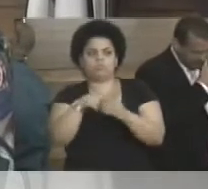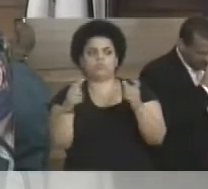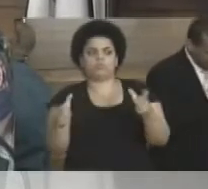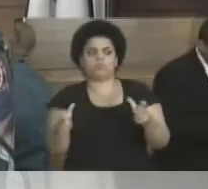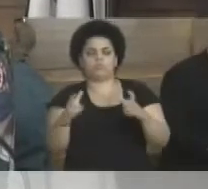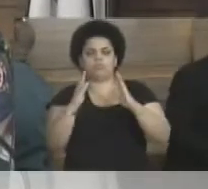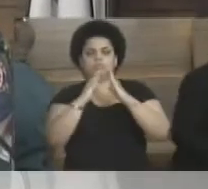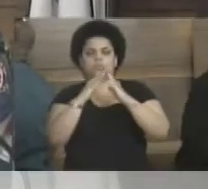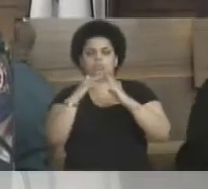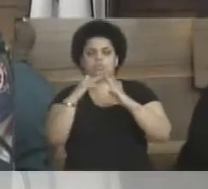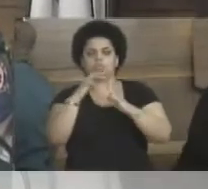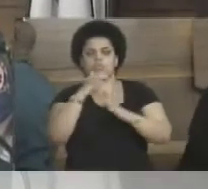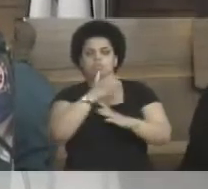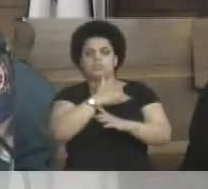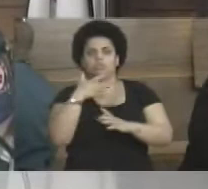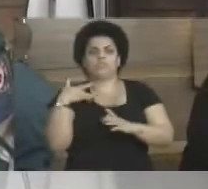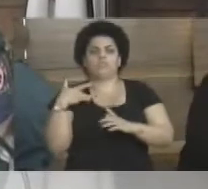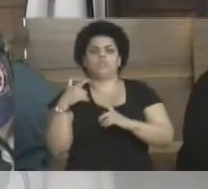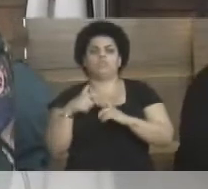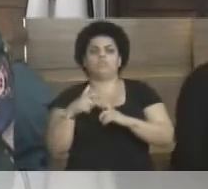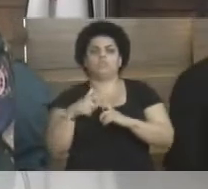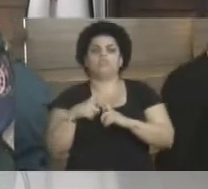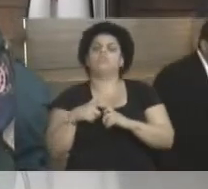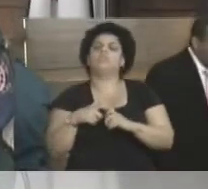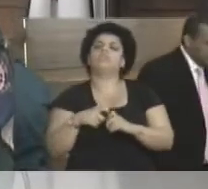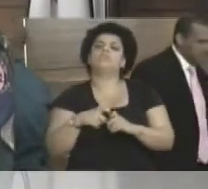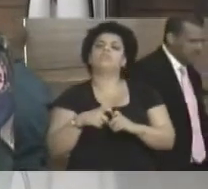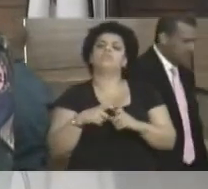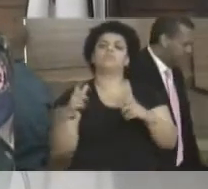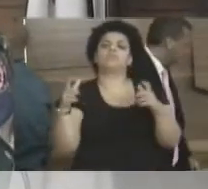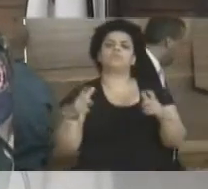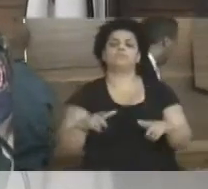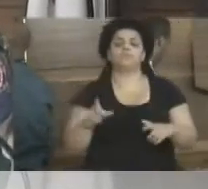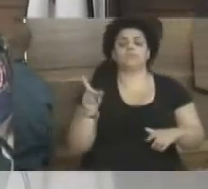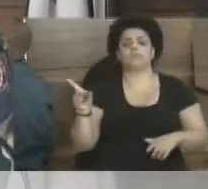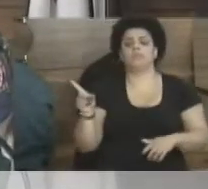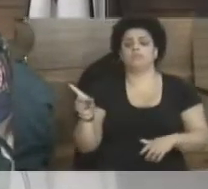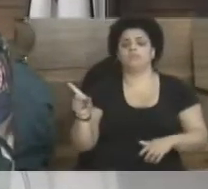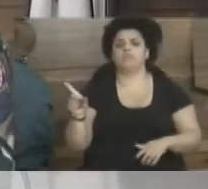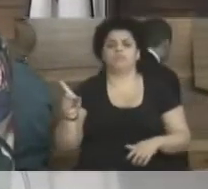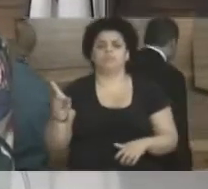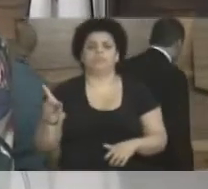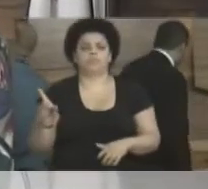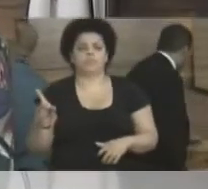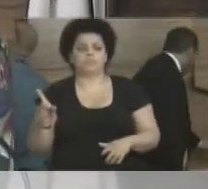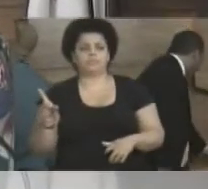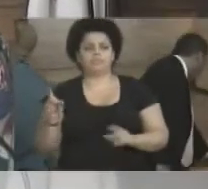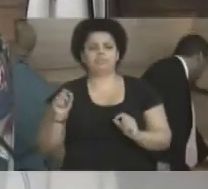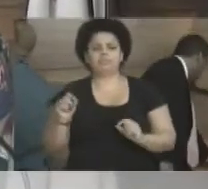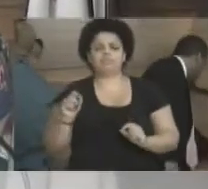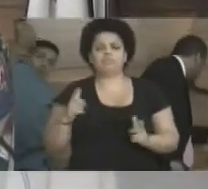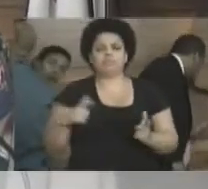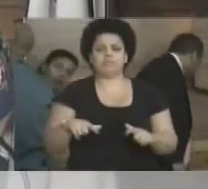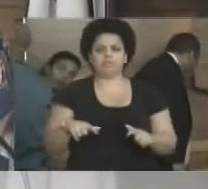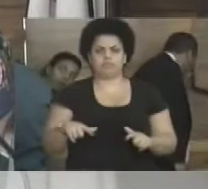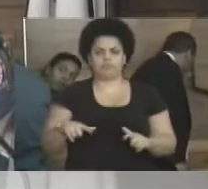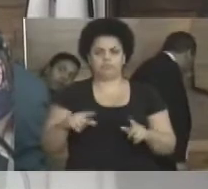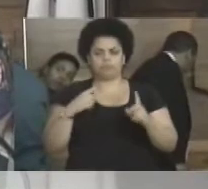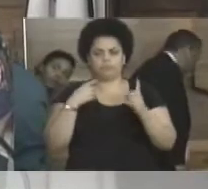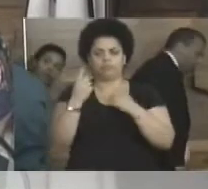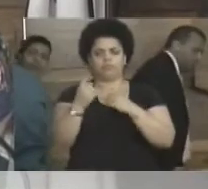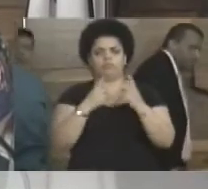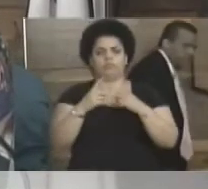Eduardo Peregrino Ferreira Júnior, localizado na avenida Getúlio Vargas,